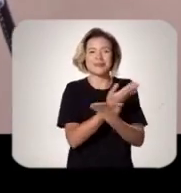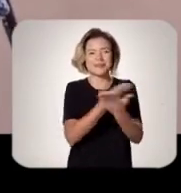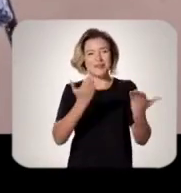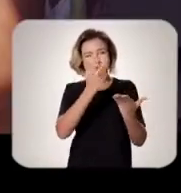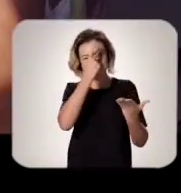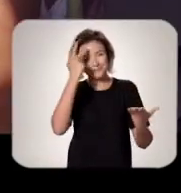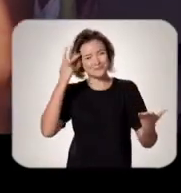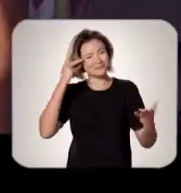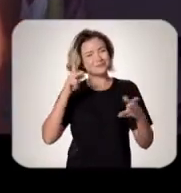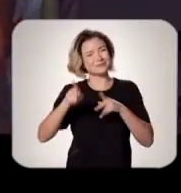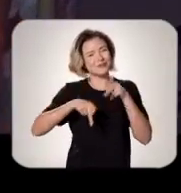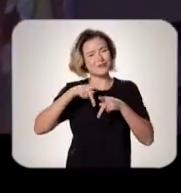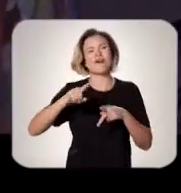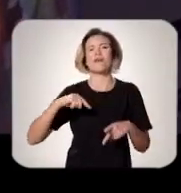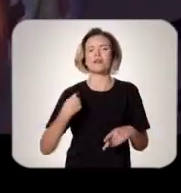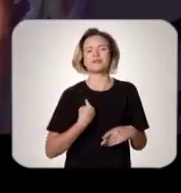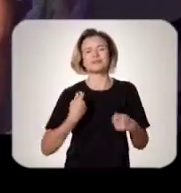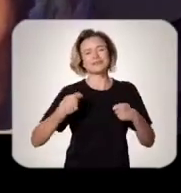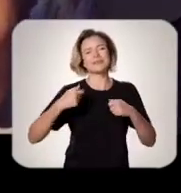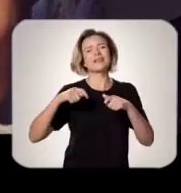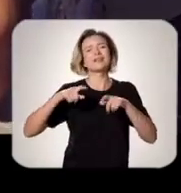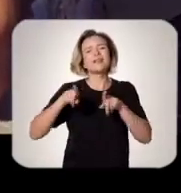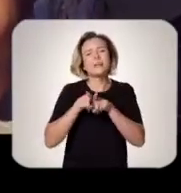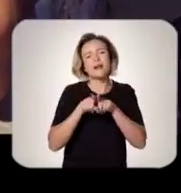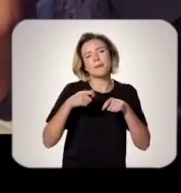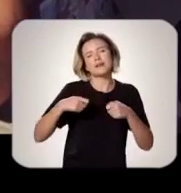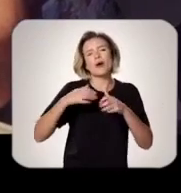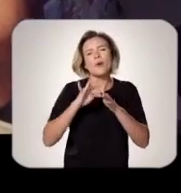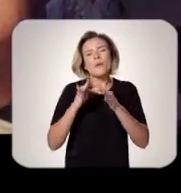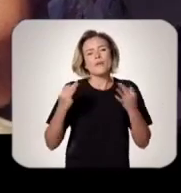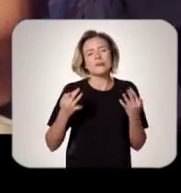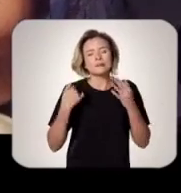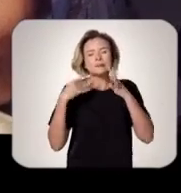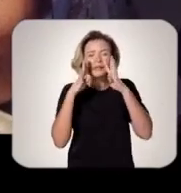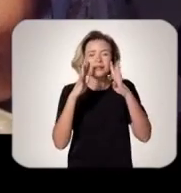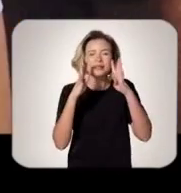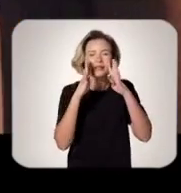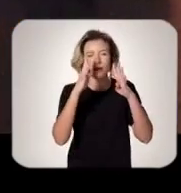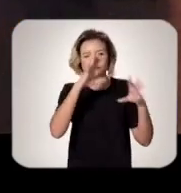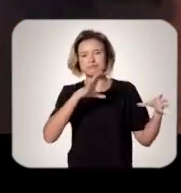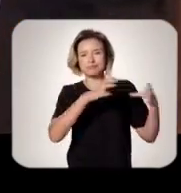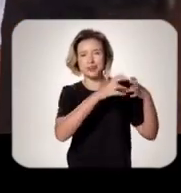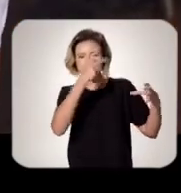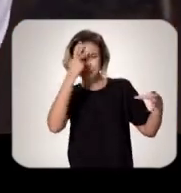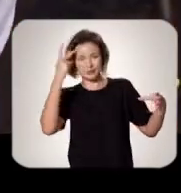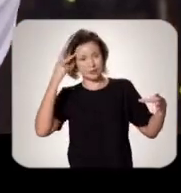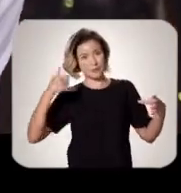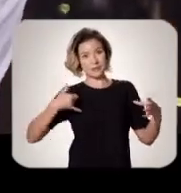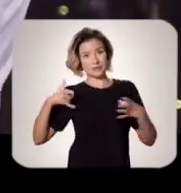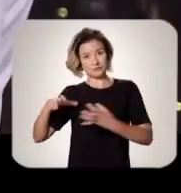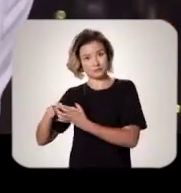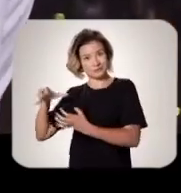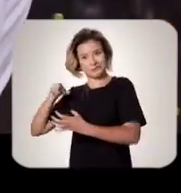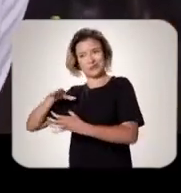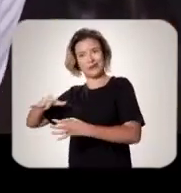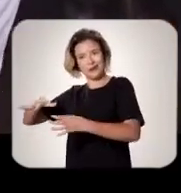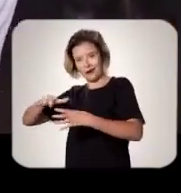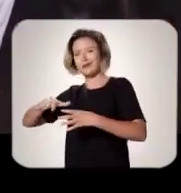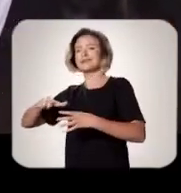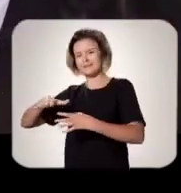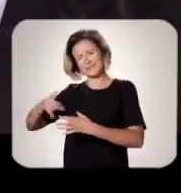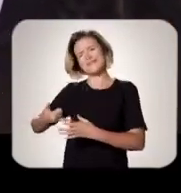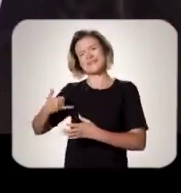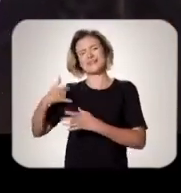povo A gente tem que ter também muita humildade E saber ouvir as pessoas Quem já viveu mais tempo do que a gente Porque